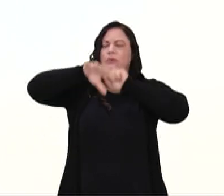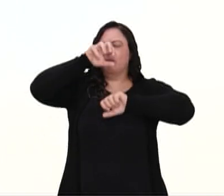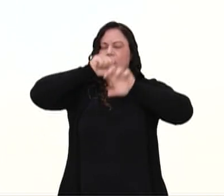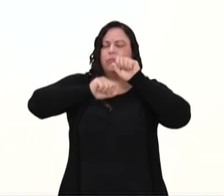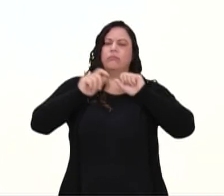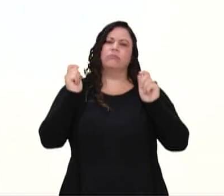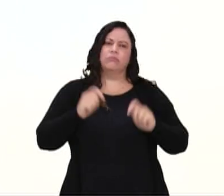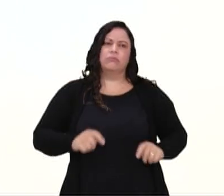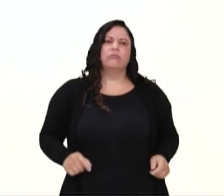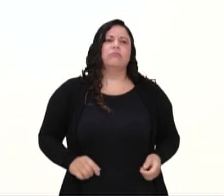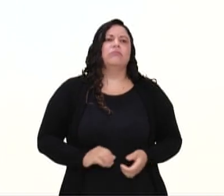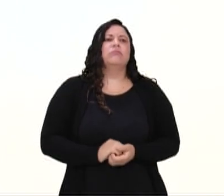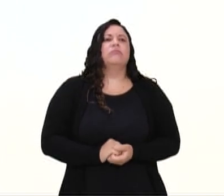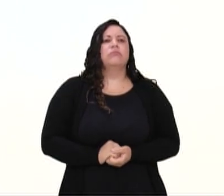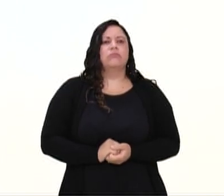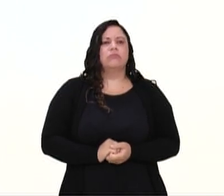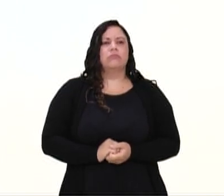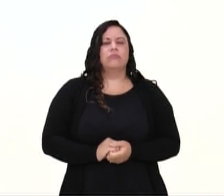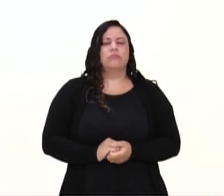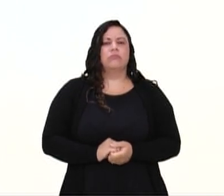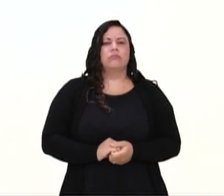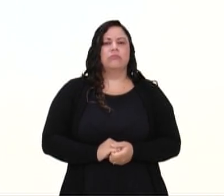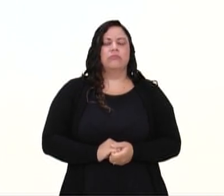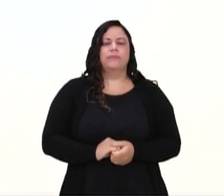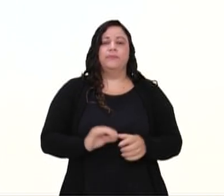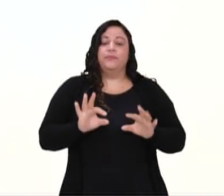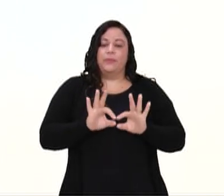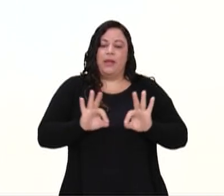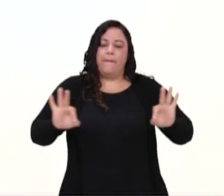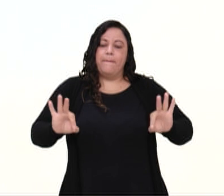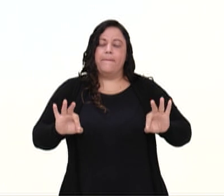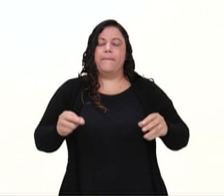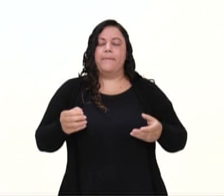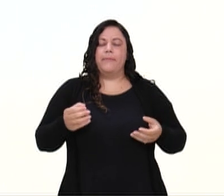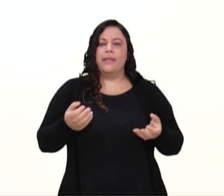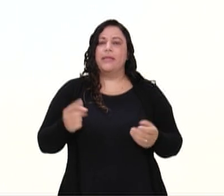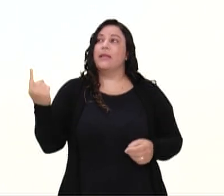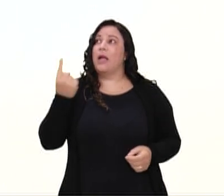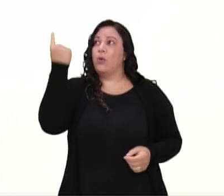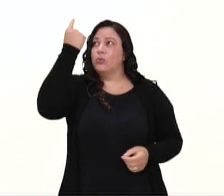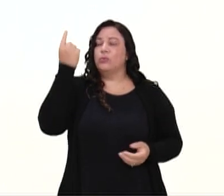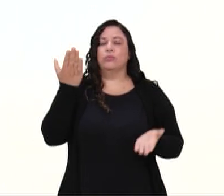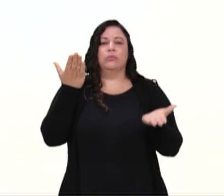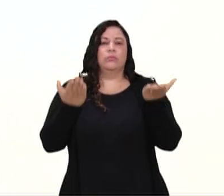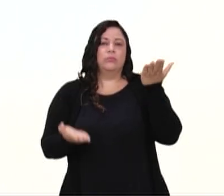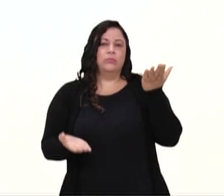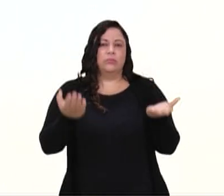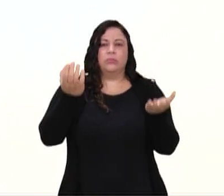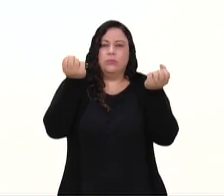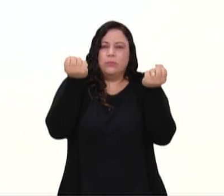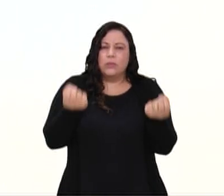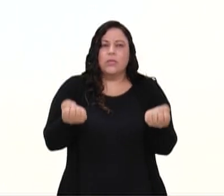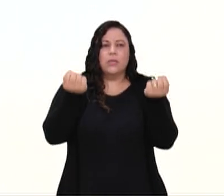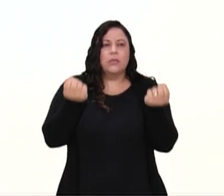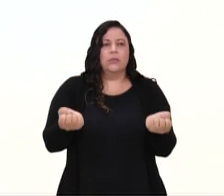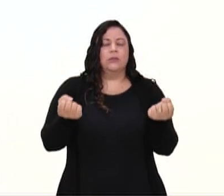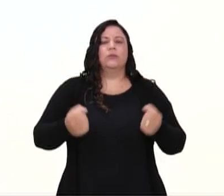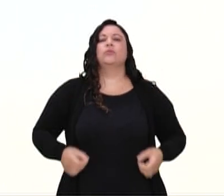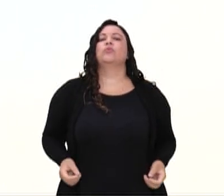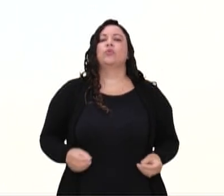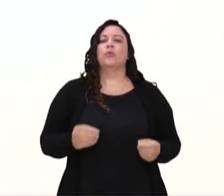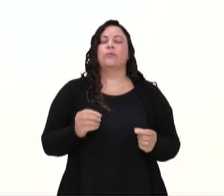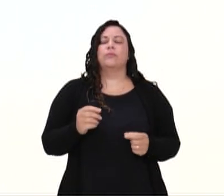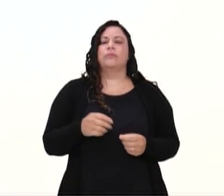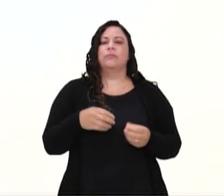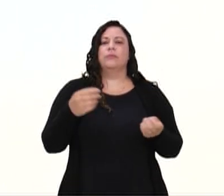máquinas, né? As medidas corpóreas. Peso, altura. O teste de flexibilidade, pra saber